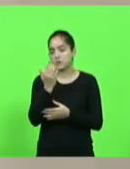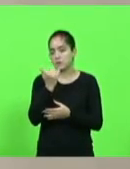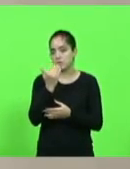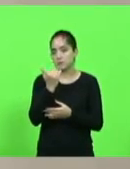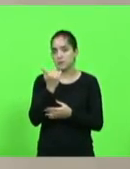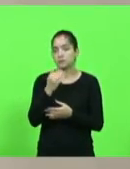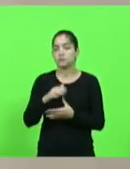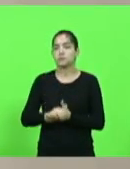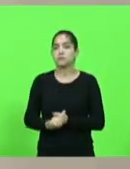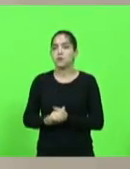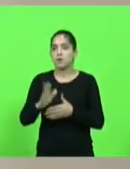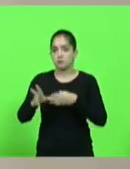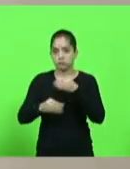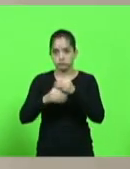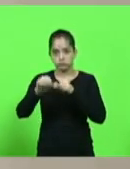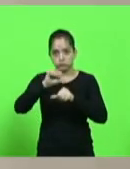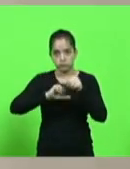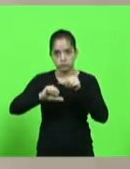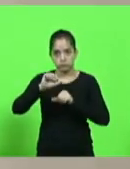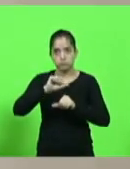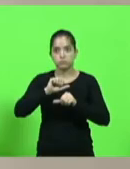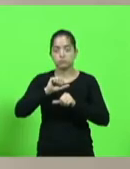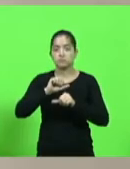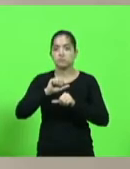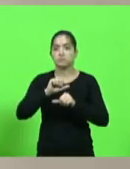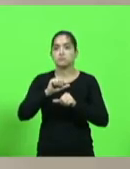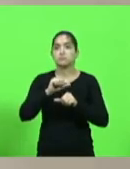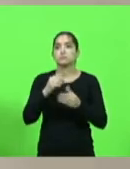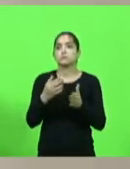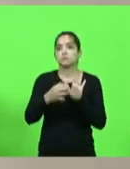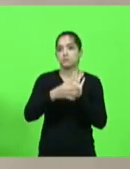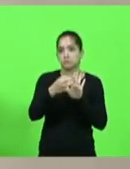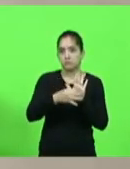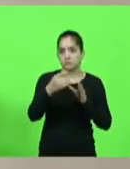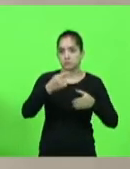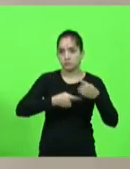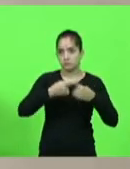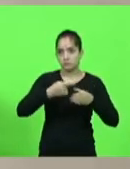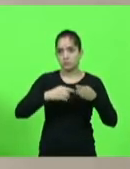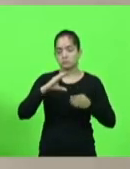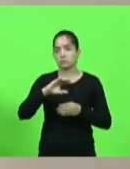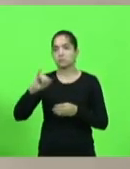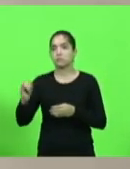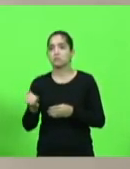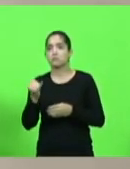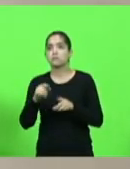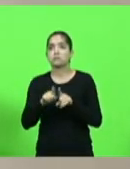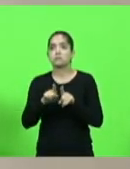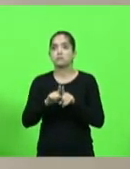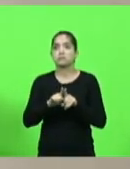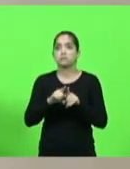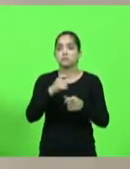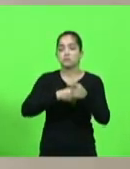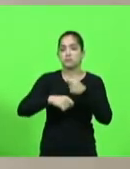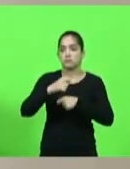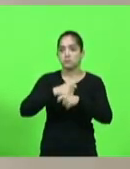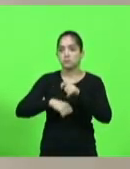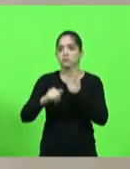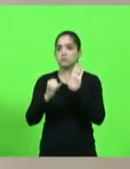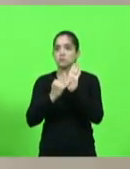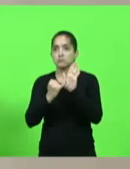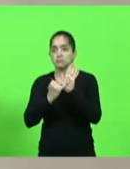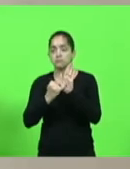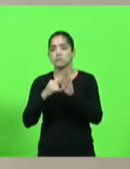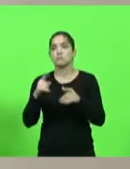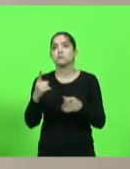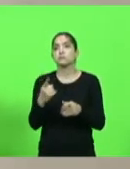providências, com emenda modificativa e pareceres favoráveis das comissões de Constituição e Justiça, Comissão de Finanças e Tributação e da